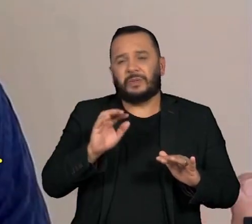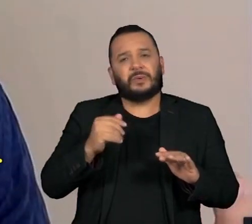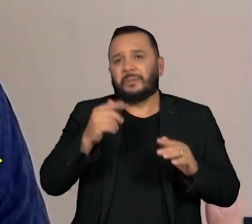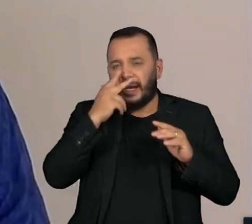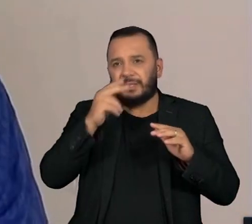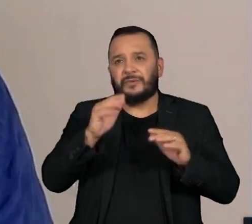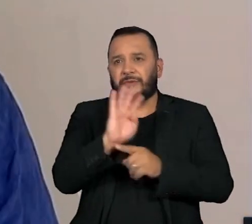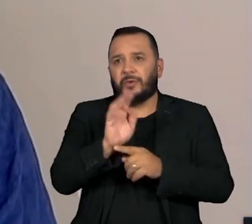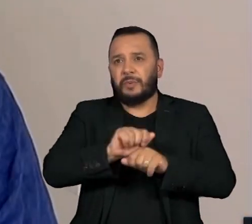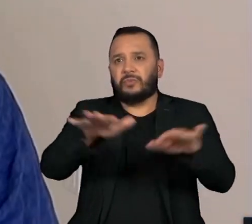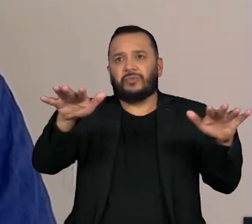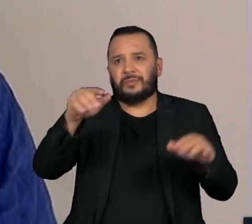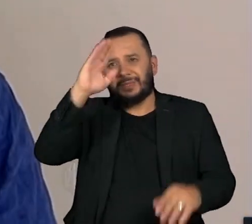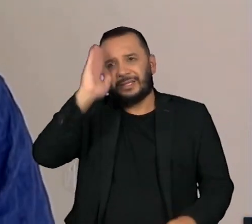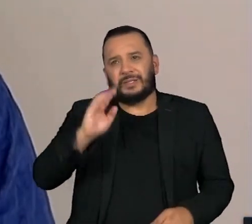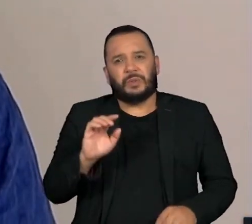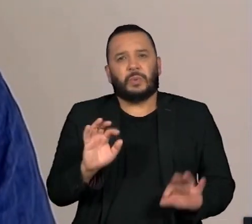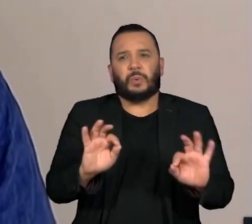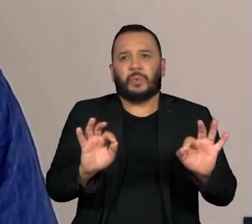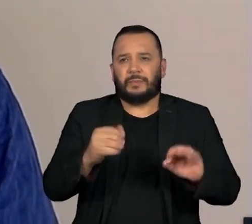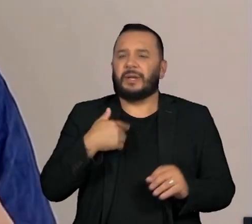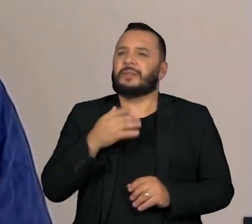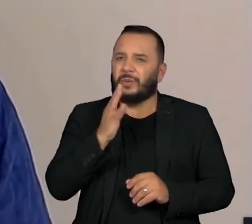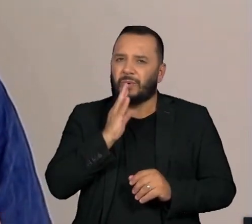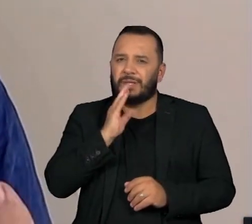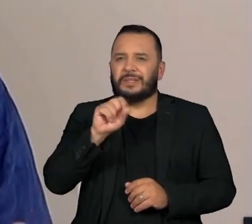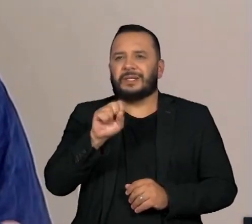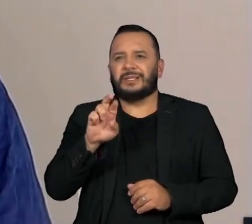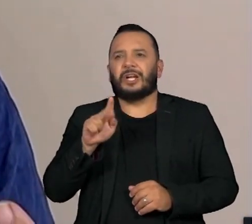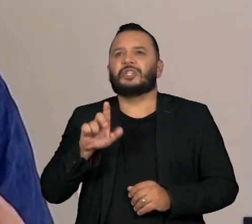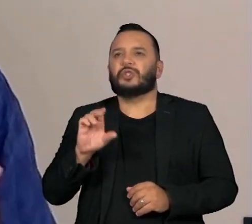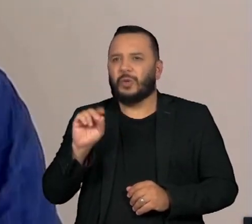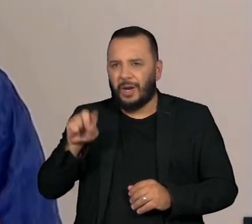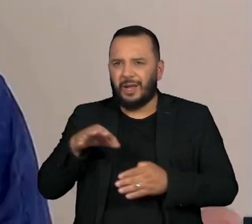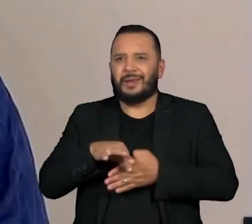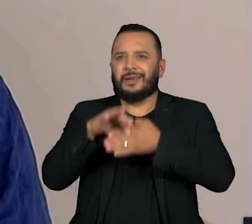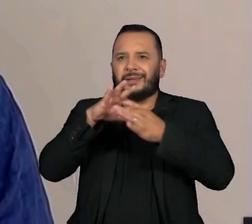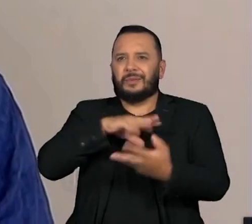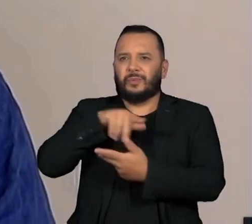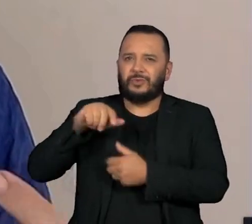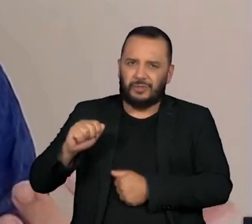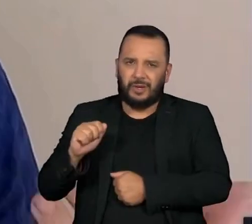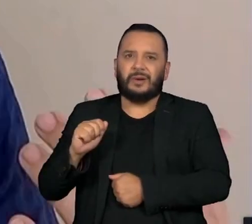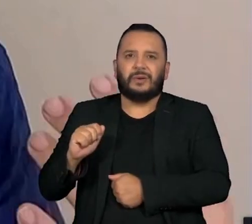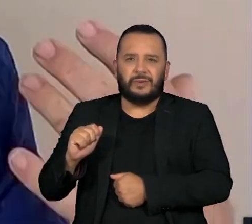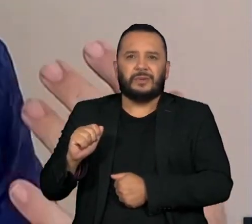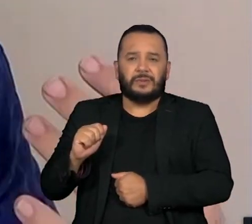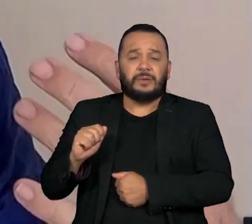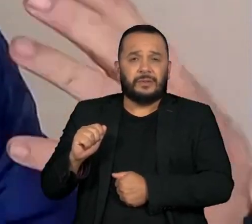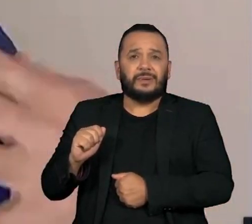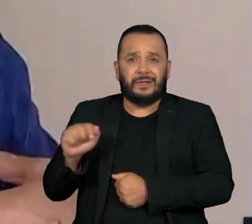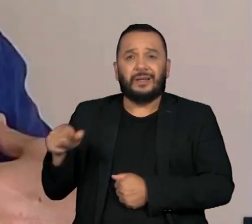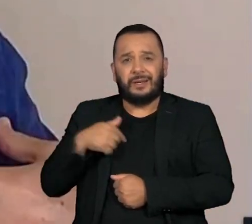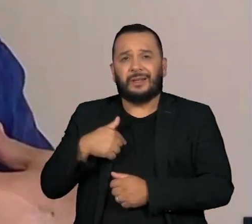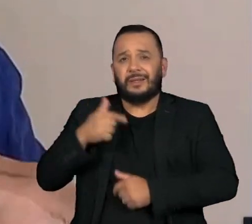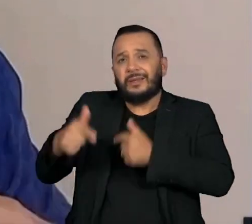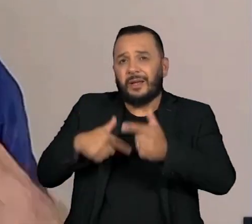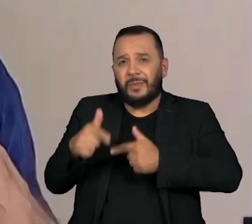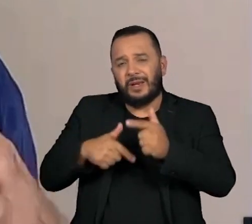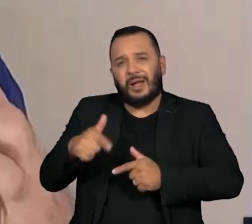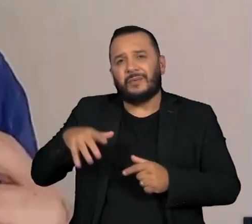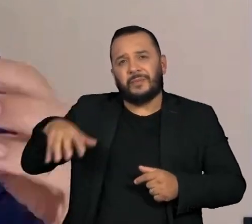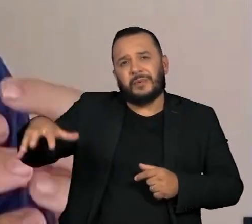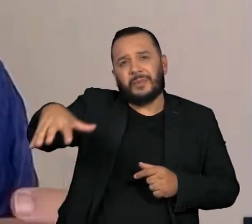popular em Brasil. Mas, eu conheço eu conheço bem, e era um líder mundial. Então, temos que trabalhar a diferentes niveis.